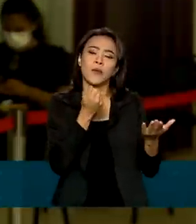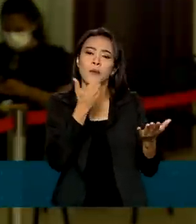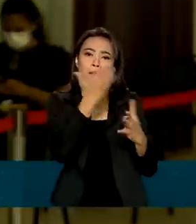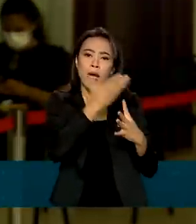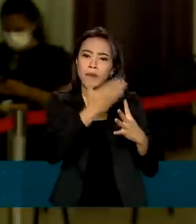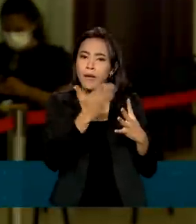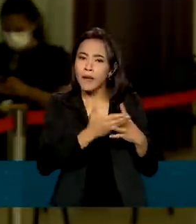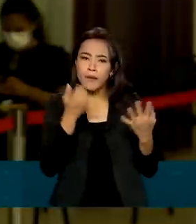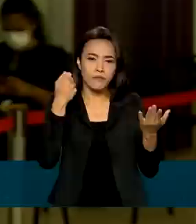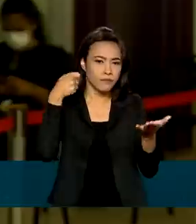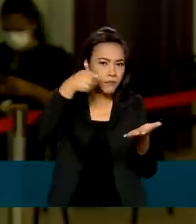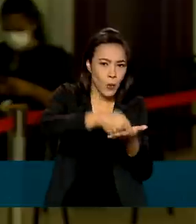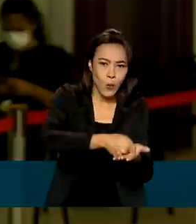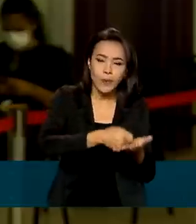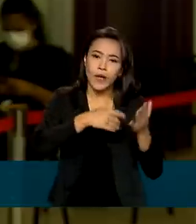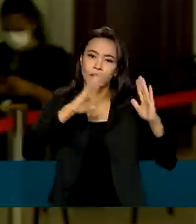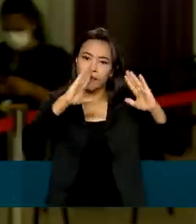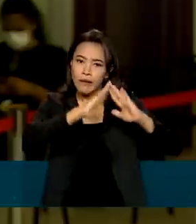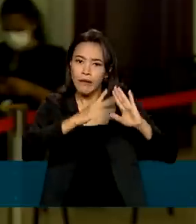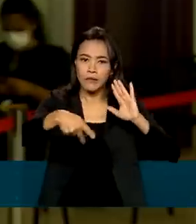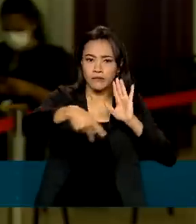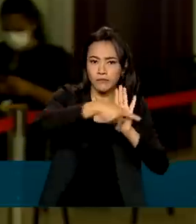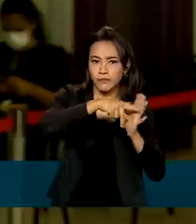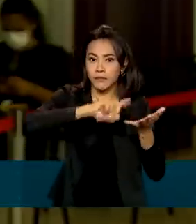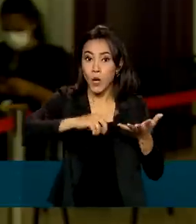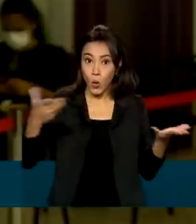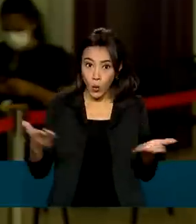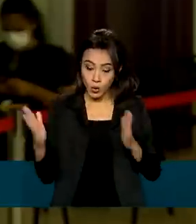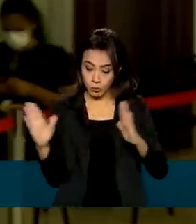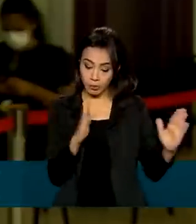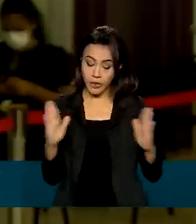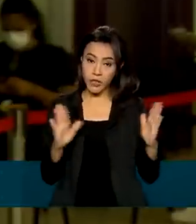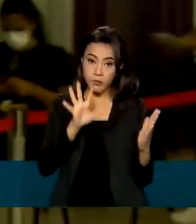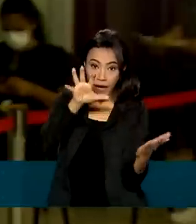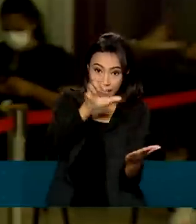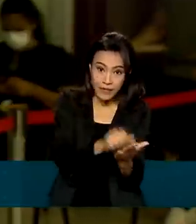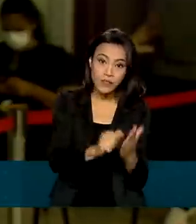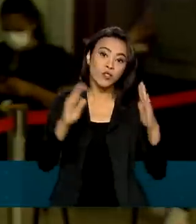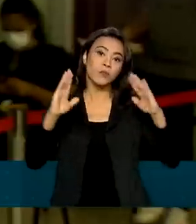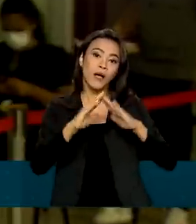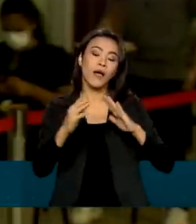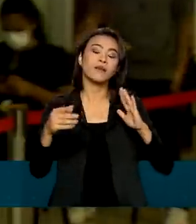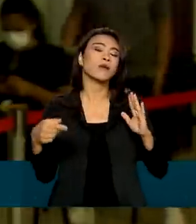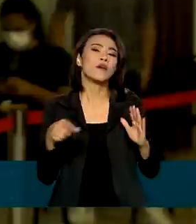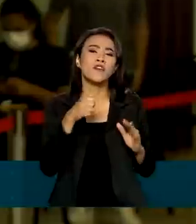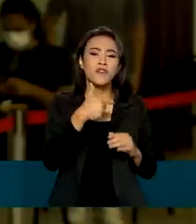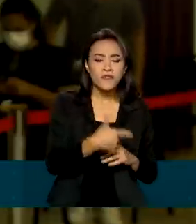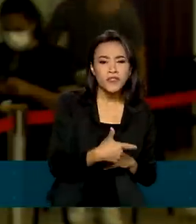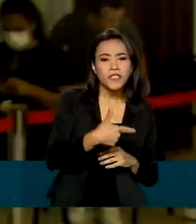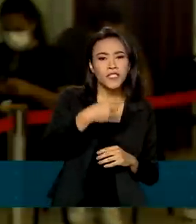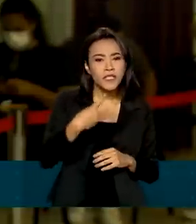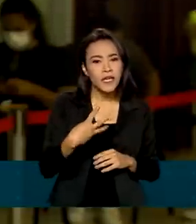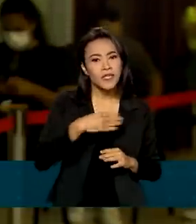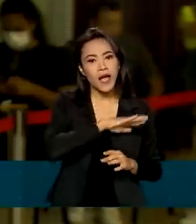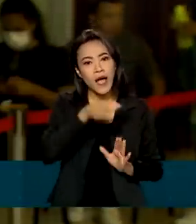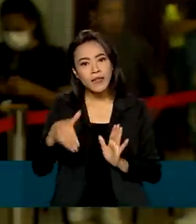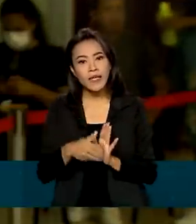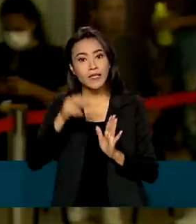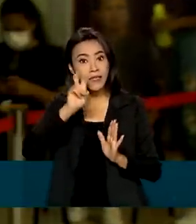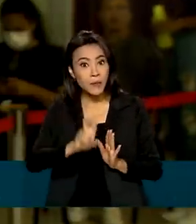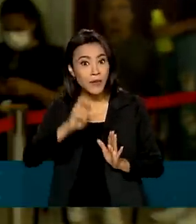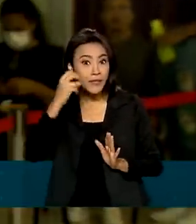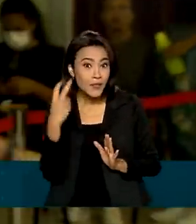cinco dias úteis. Hoje, o prazo médio para o registro de um imóvel no Brasil varia de 23 a 52 dias.